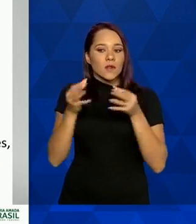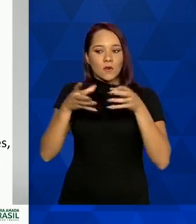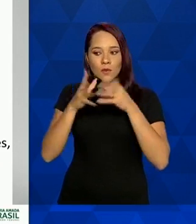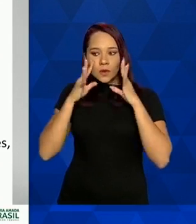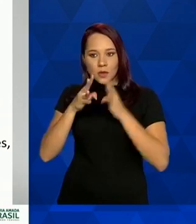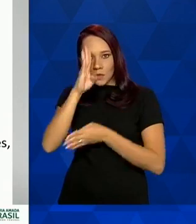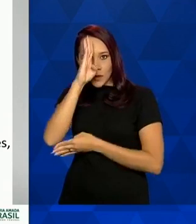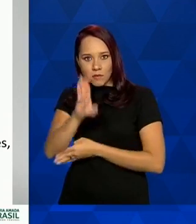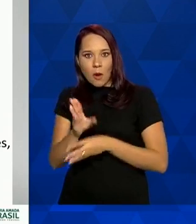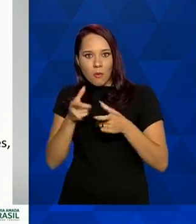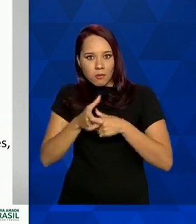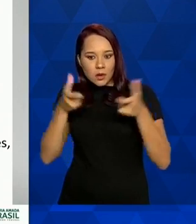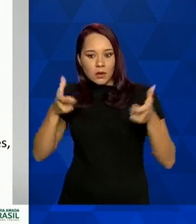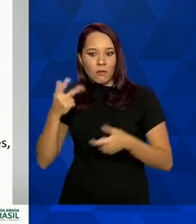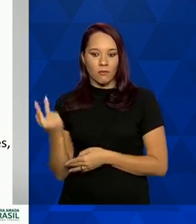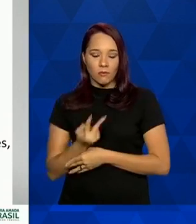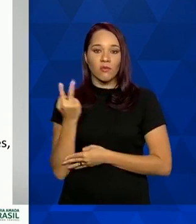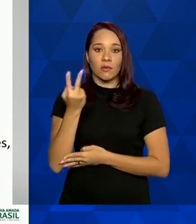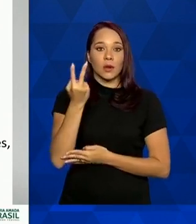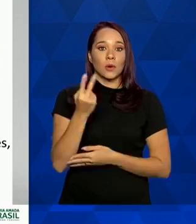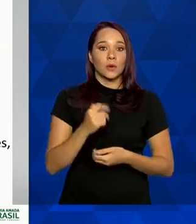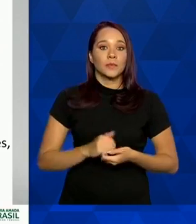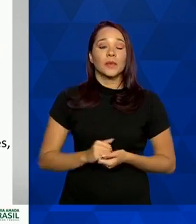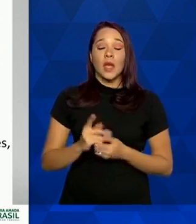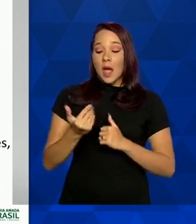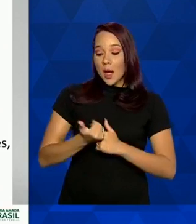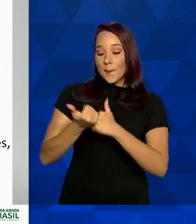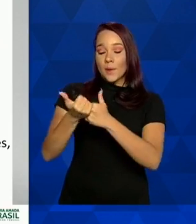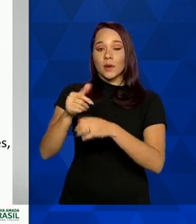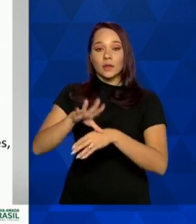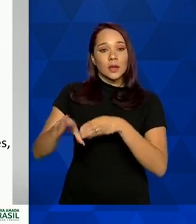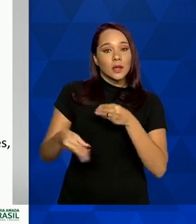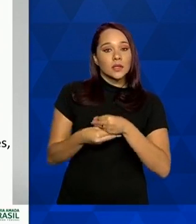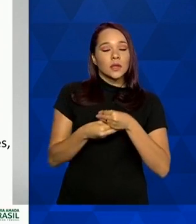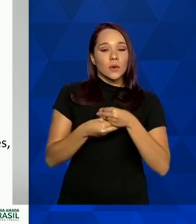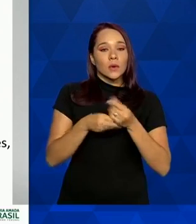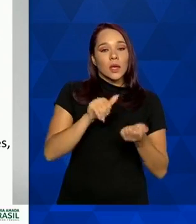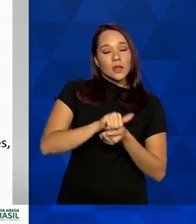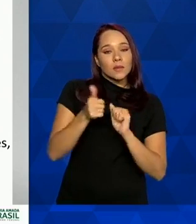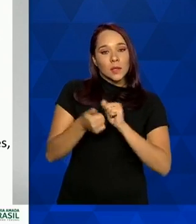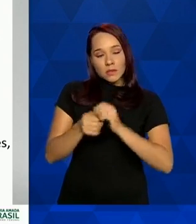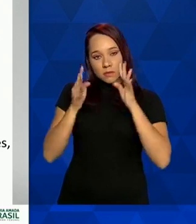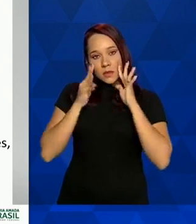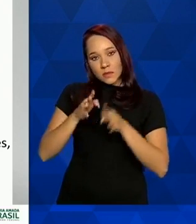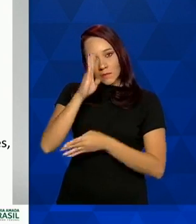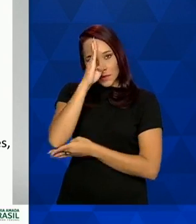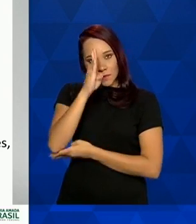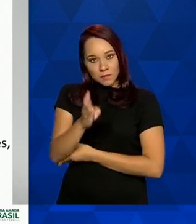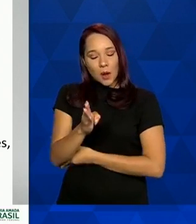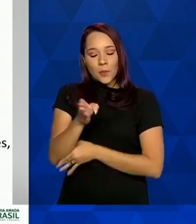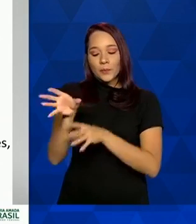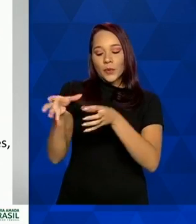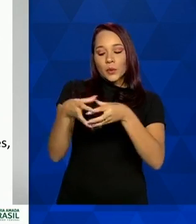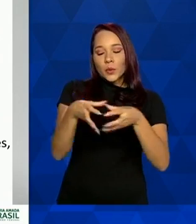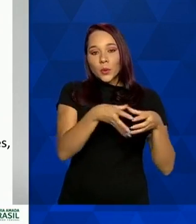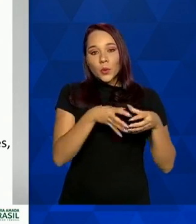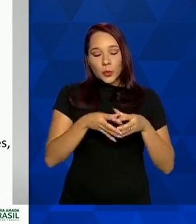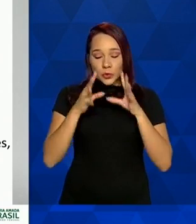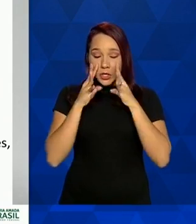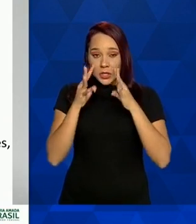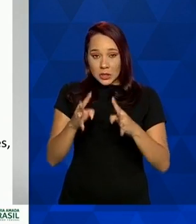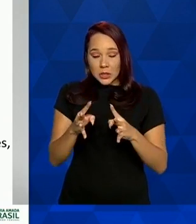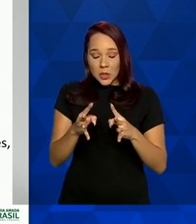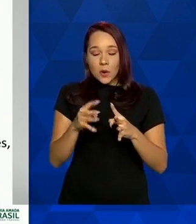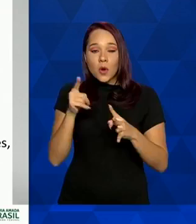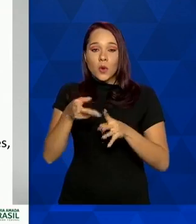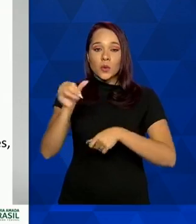atenção primária, aumentando seu custeio. Apoia a integração e articulação da atenção primária, das equipes de atenção primária,